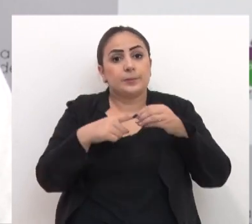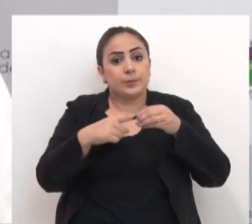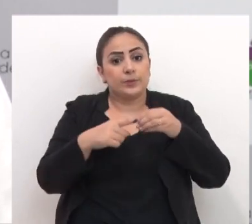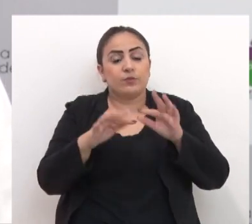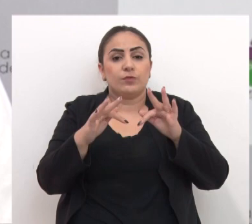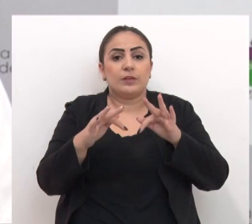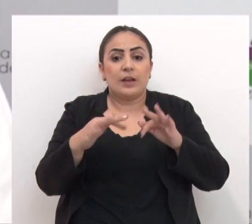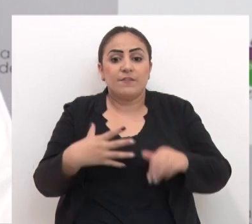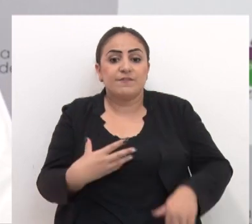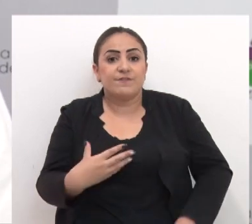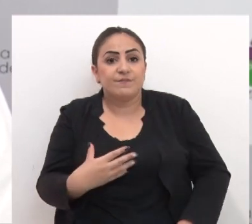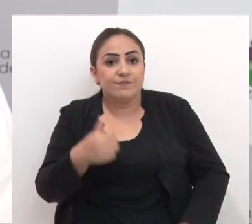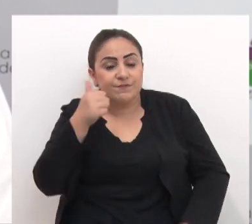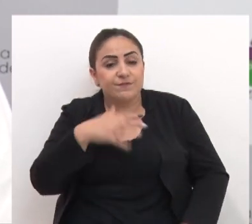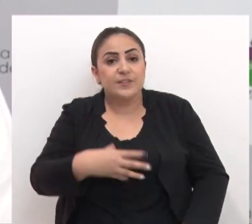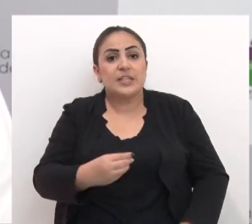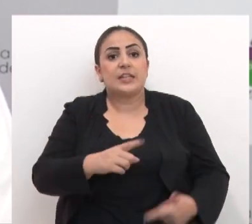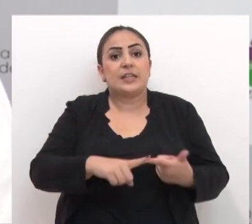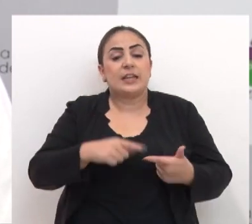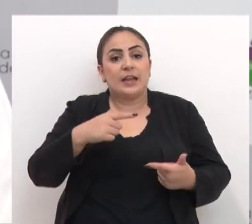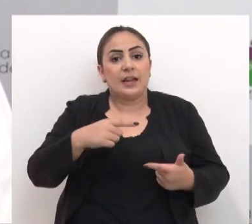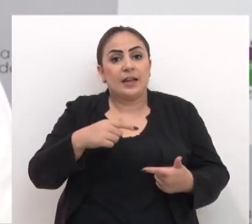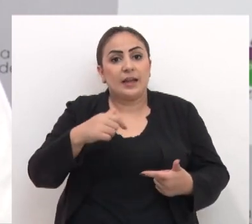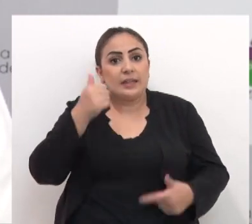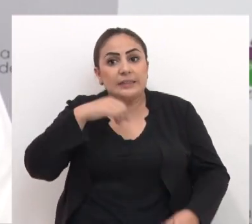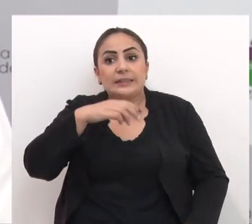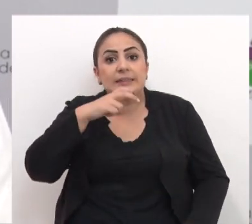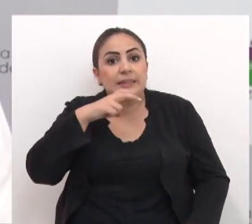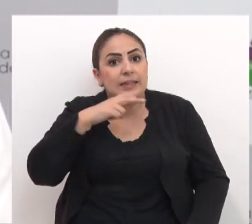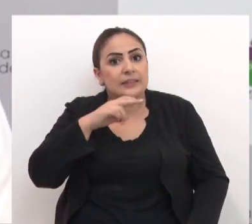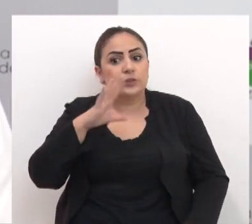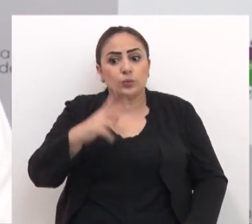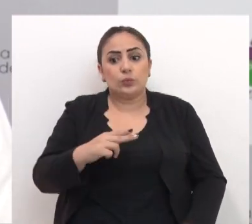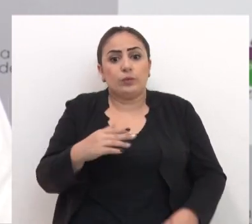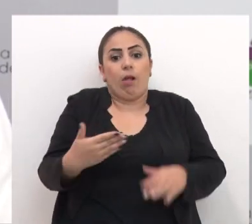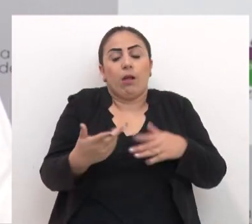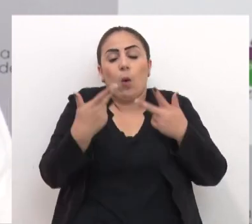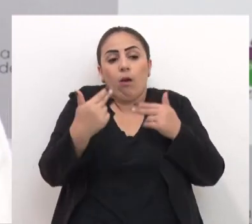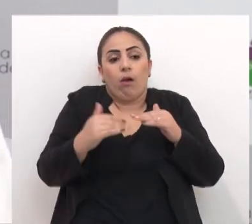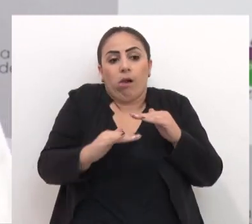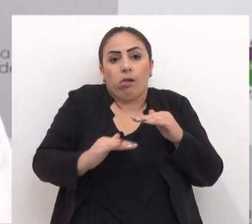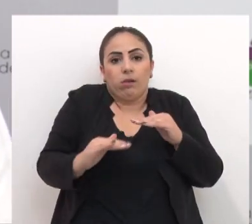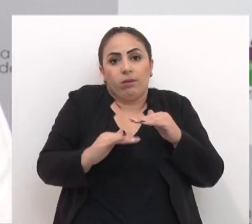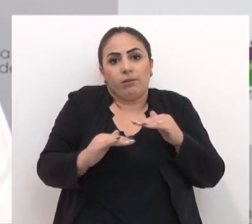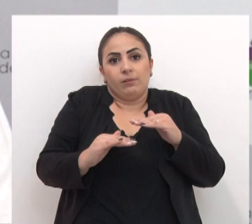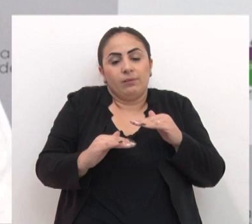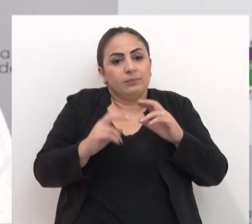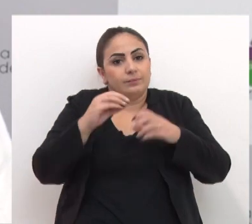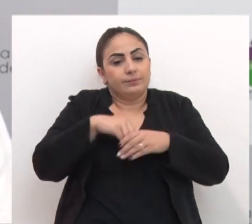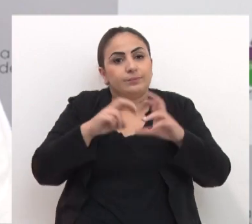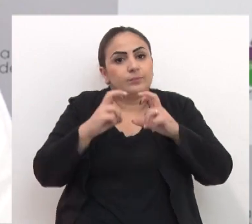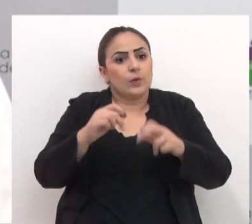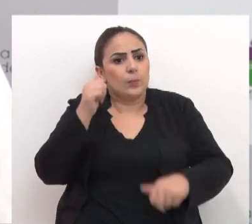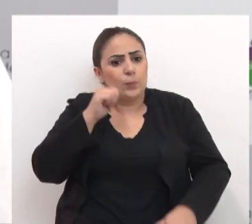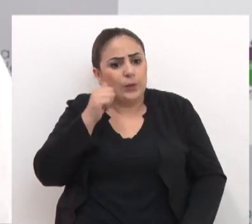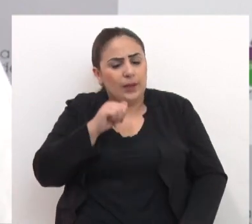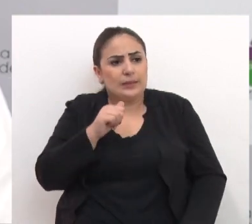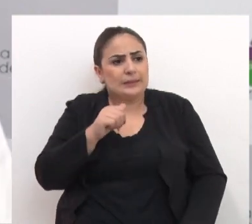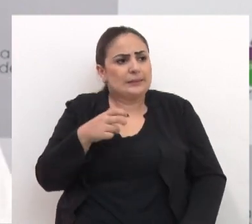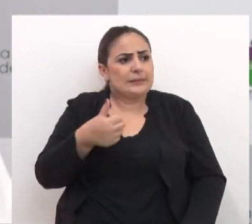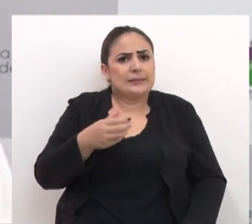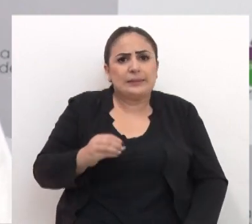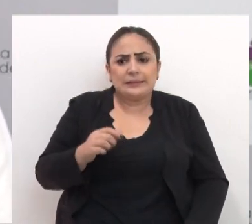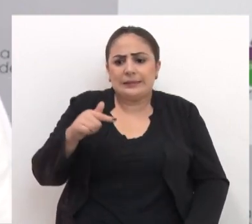feminino principalmente as nossas filhas nossas netas as pessoas que ficam na vulnerabilidade dentro do ônibus uma mulher dentro do ônibus com